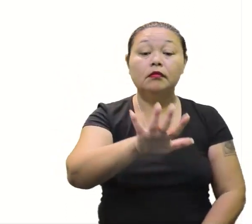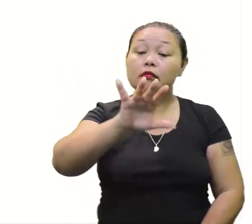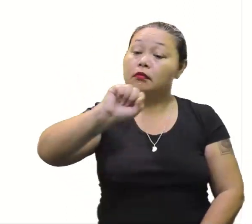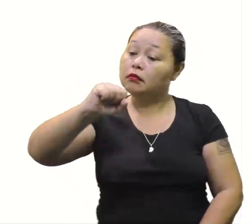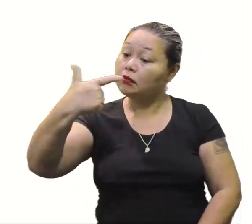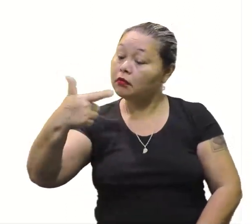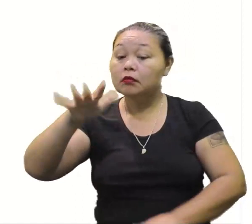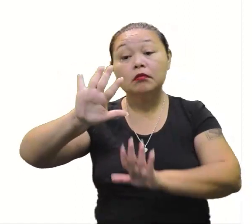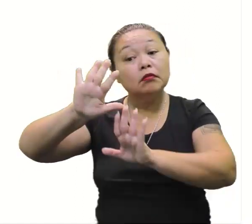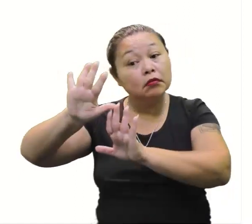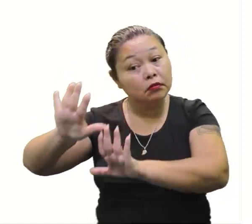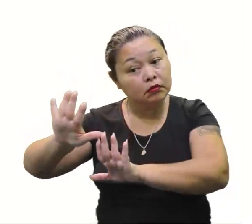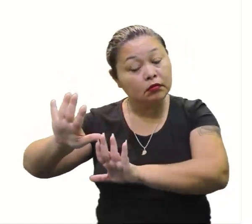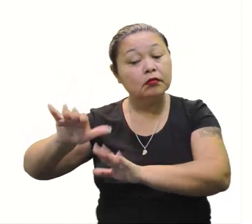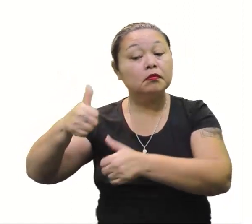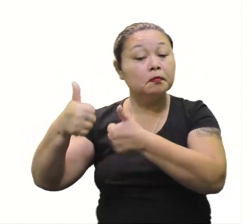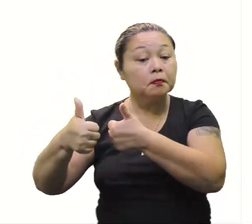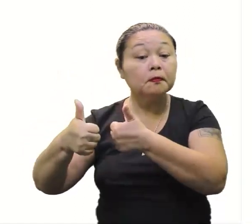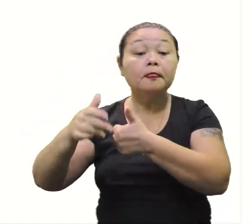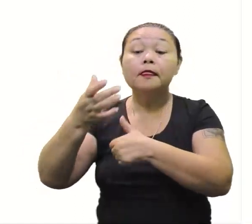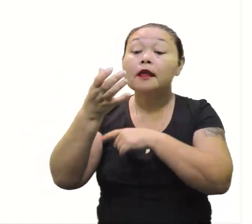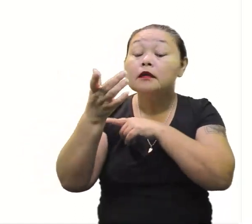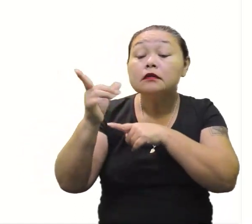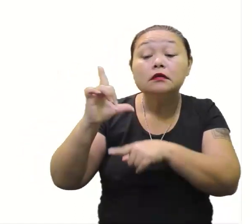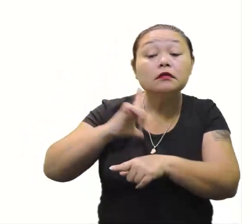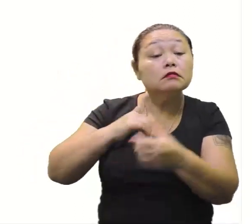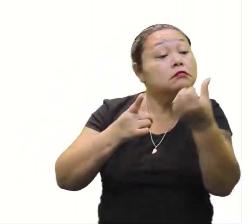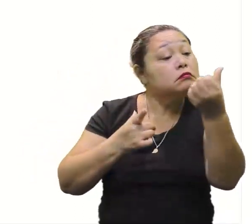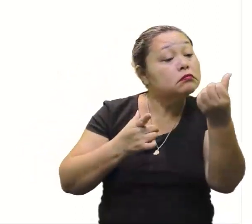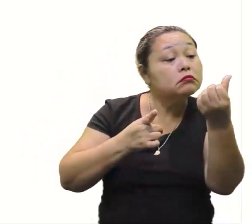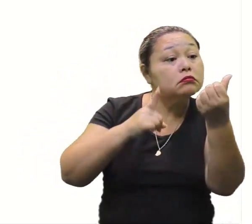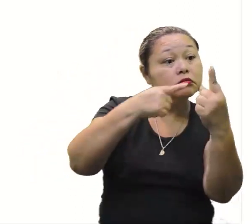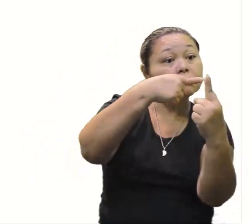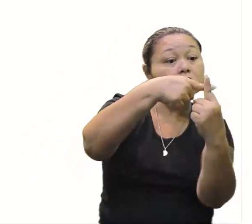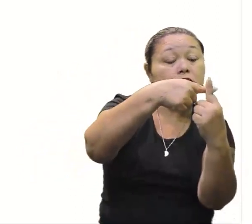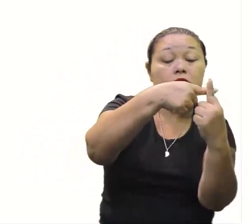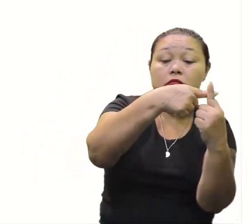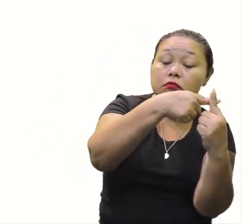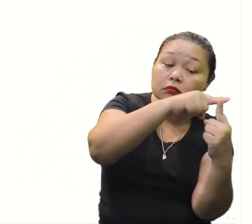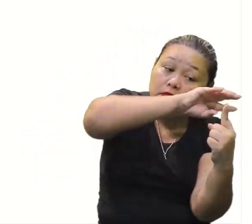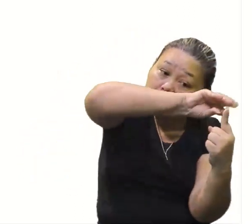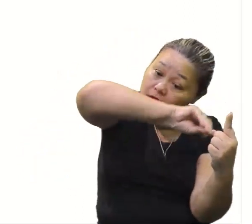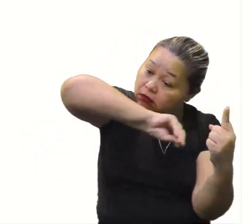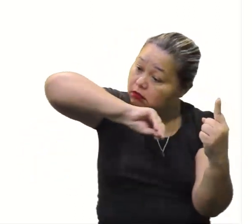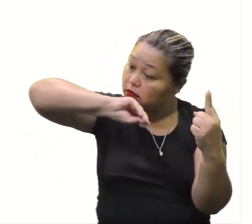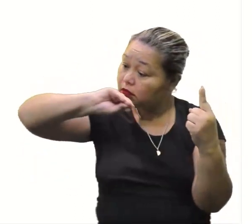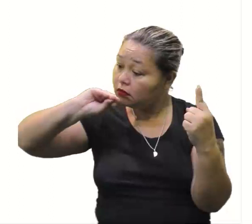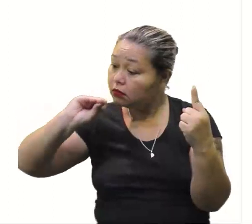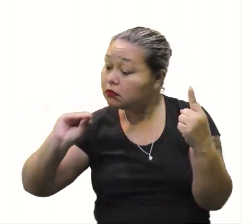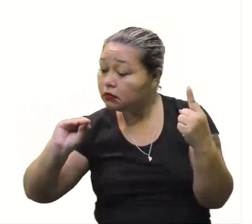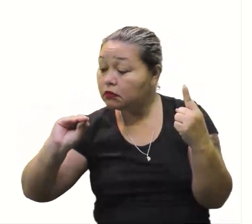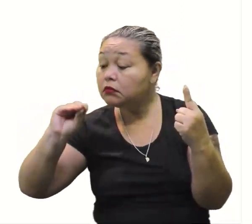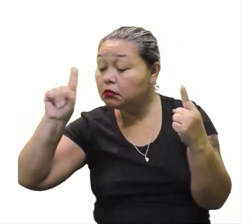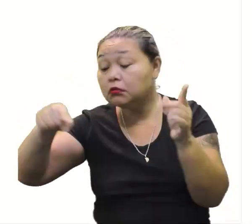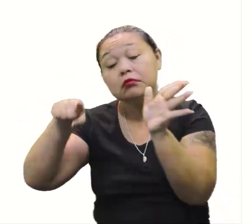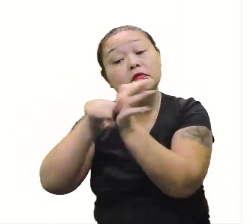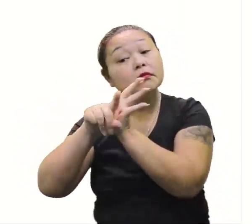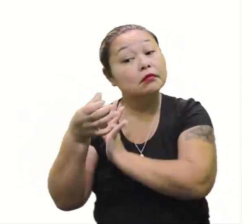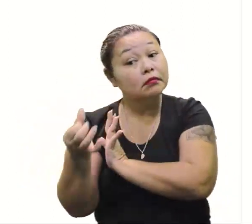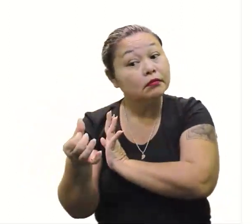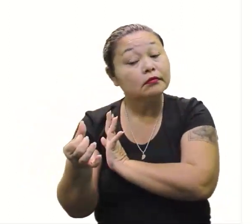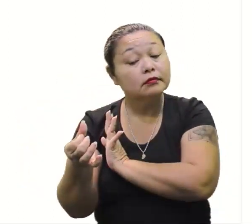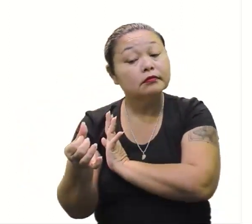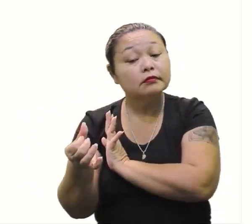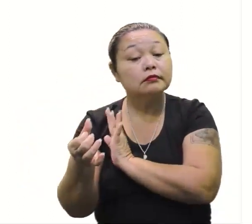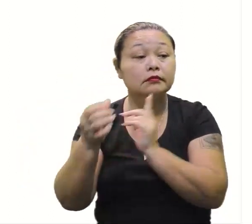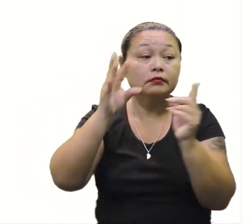O 82 já está no segundo. Beleza. Só que eu tenho um 6 positivo aqui. que eu preciso jogar lá para o segundo membro. Menos 6. Menos